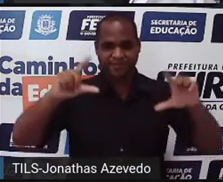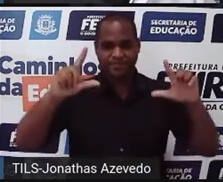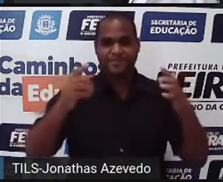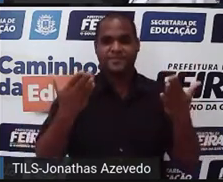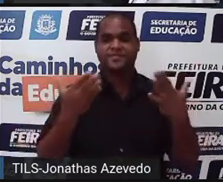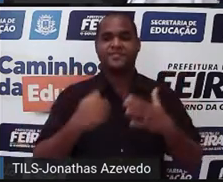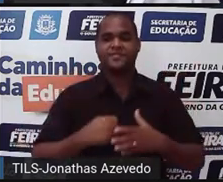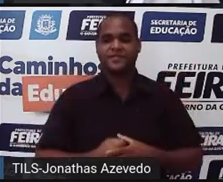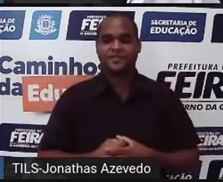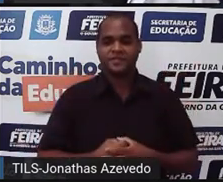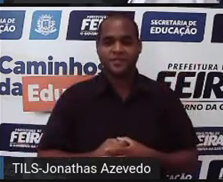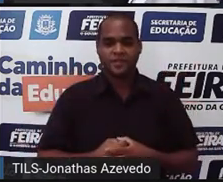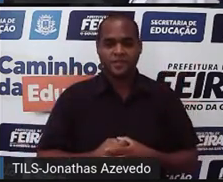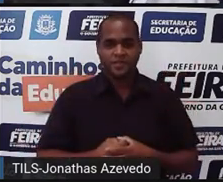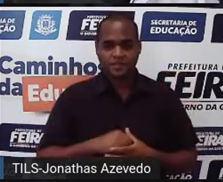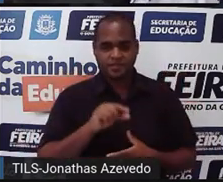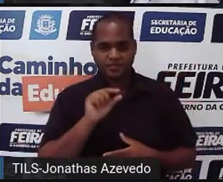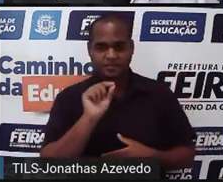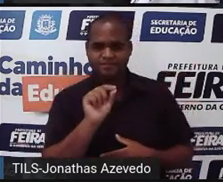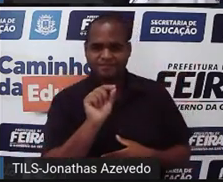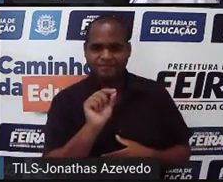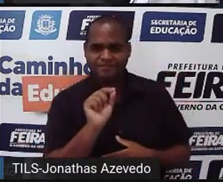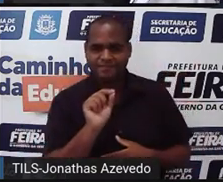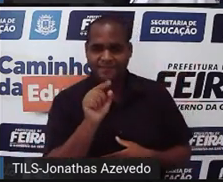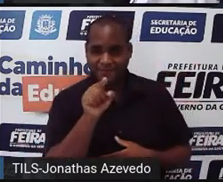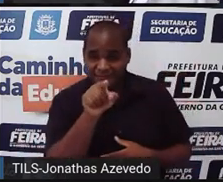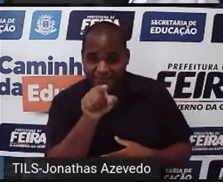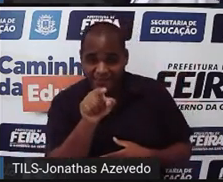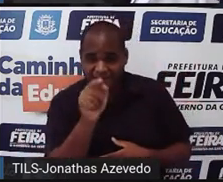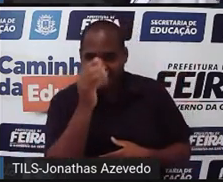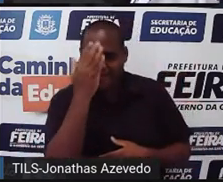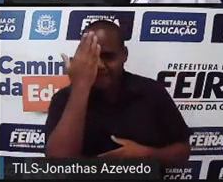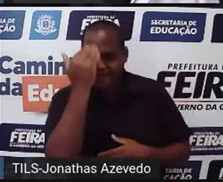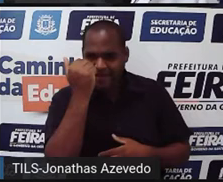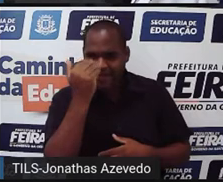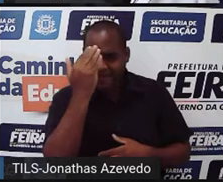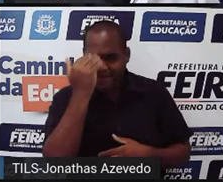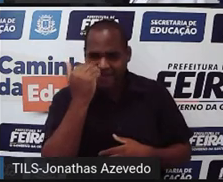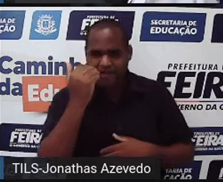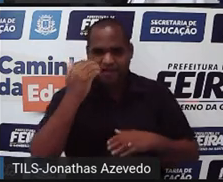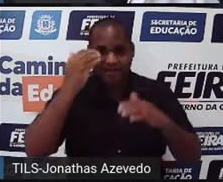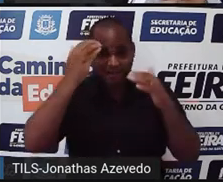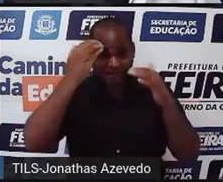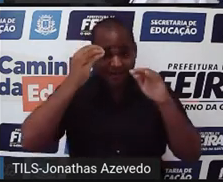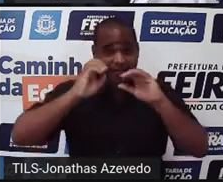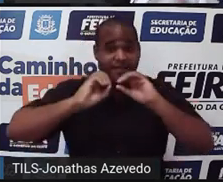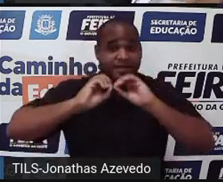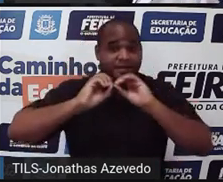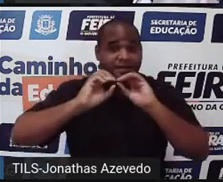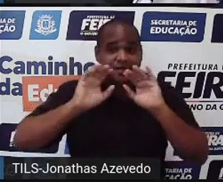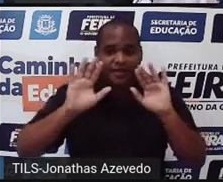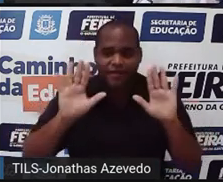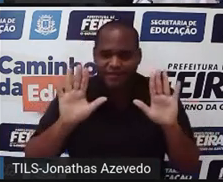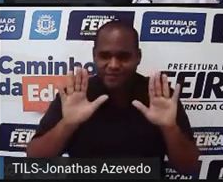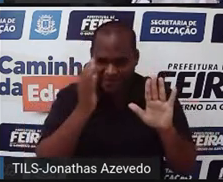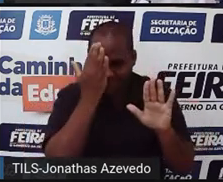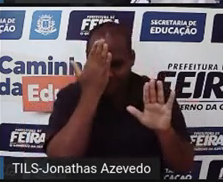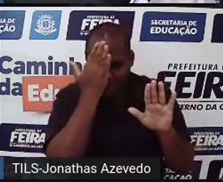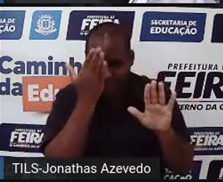é essa daqui. Você aí, do outro lado, sabe o que é interpretação?